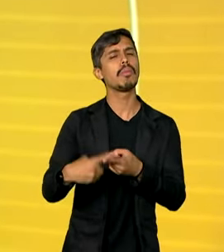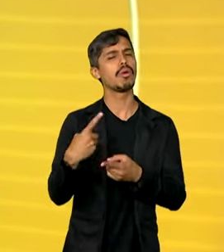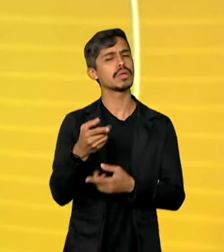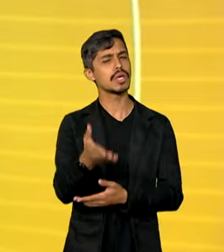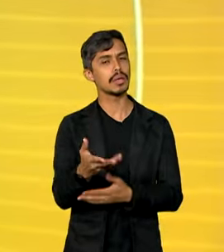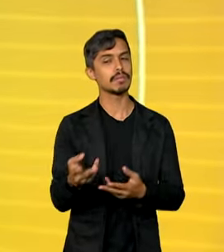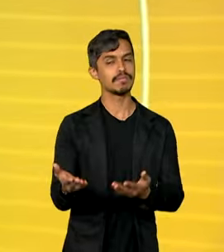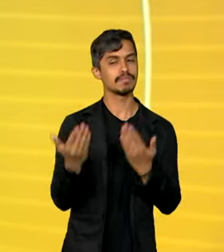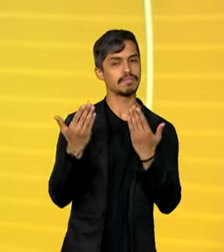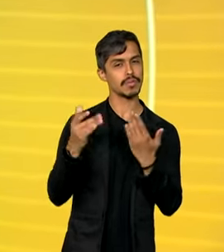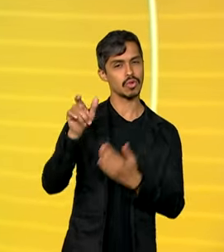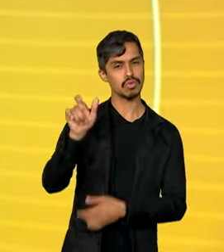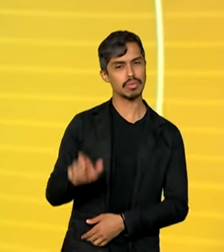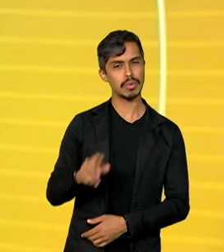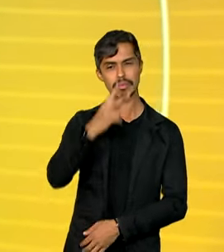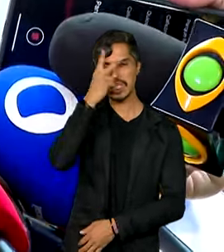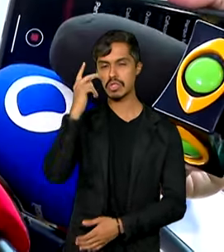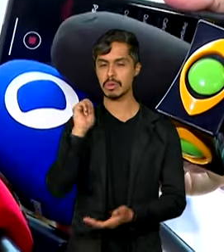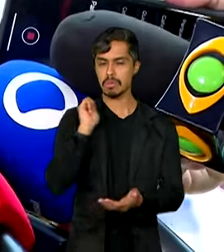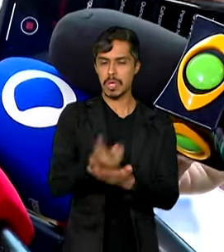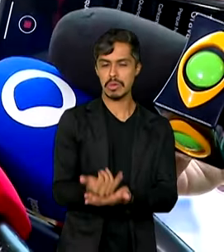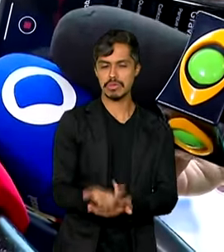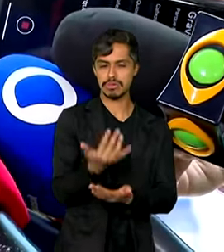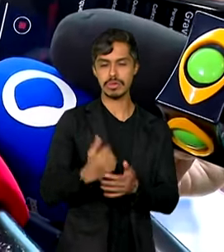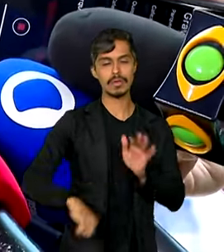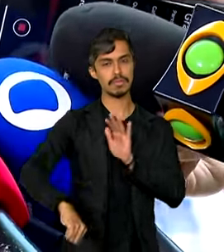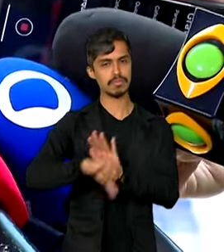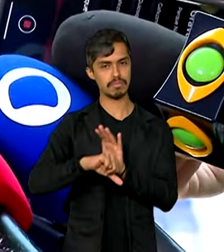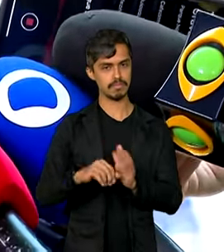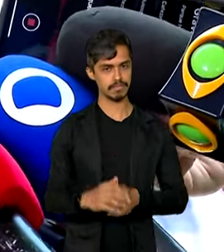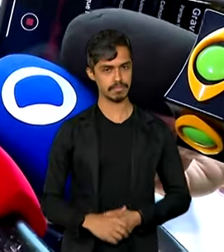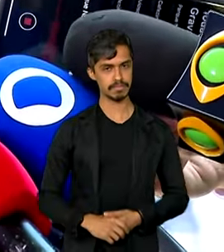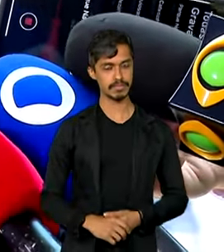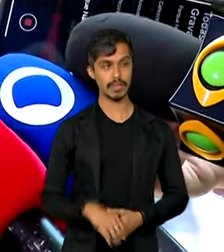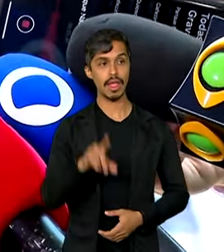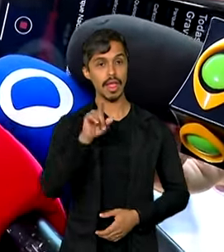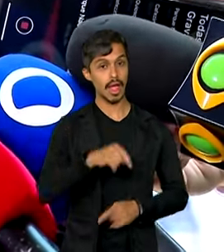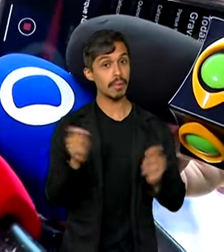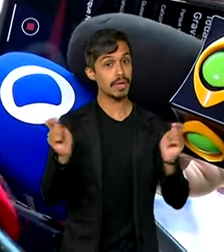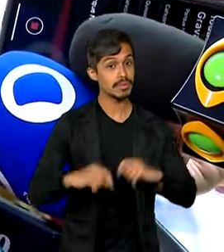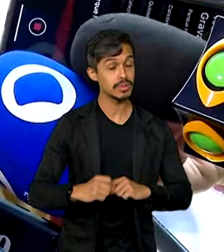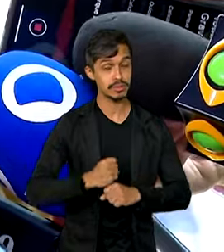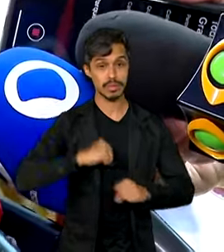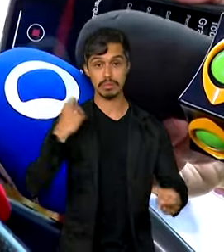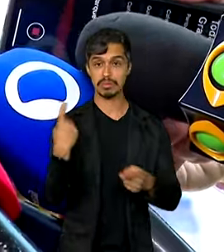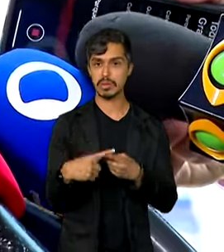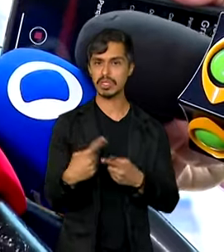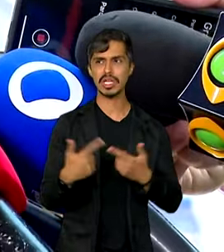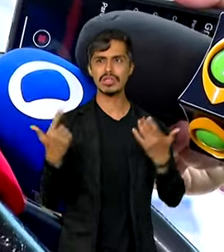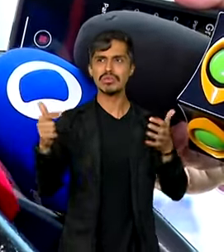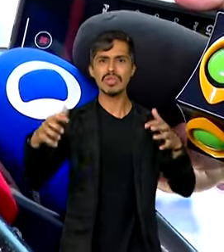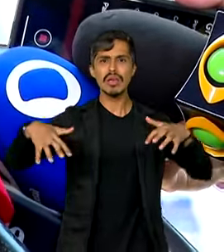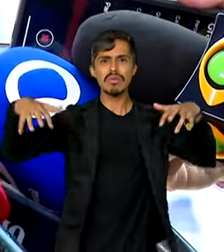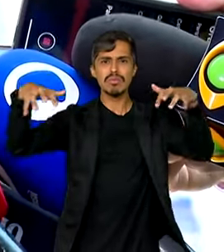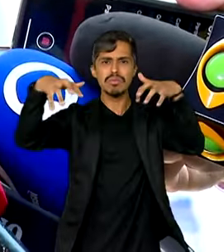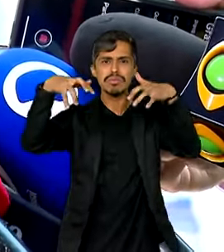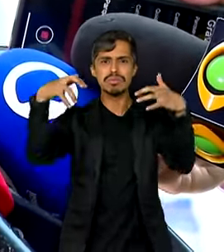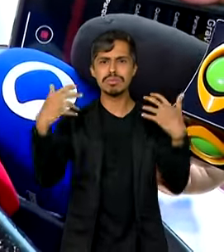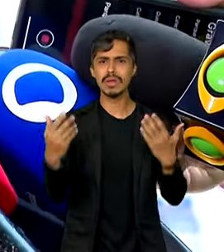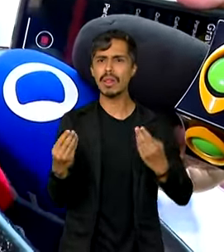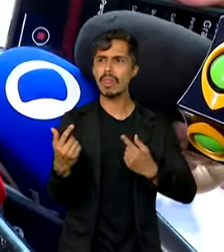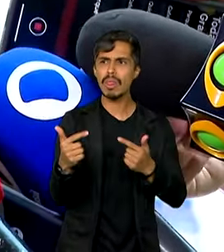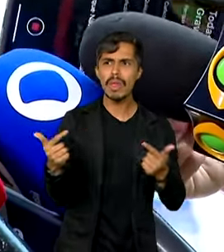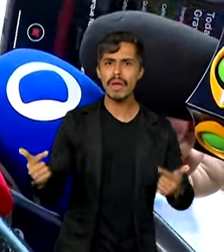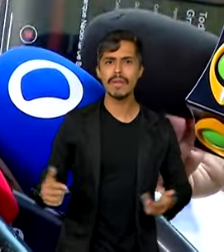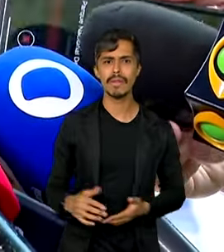uma ação criminosa. É uma hipótese bem grande, tendo em vista que, assim, não teve nuvens aqui, a única forma de incêndio